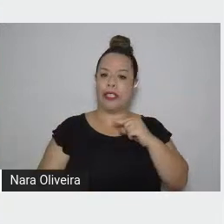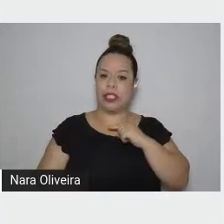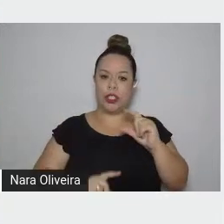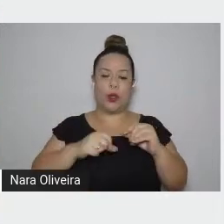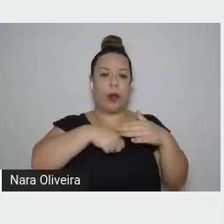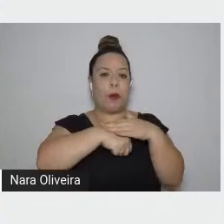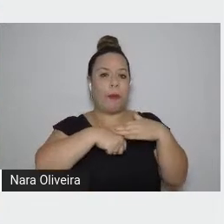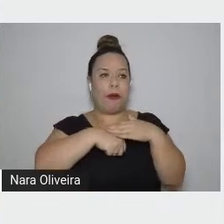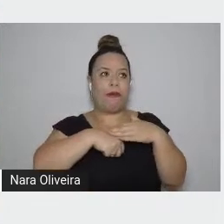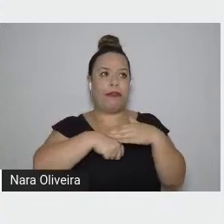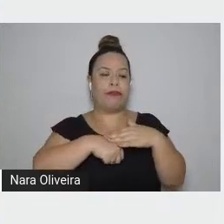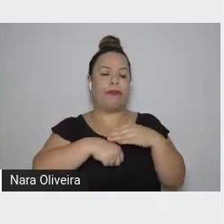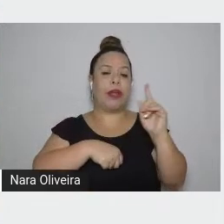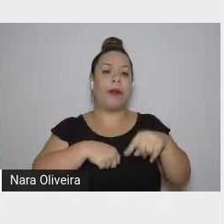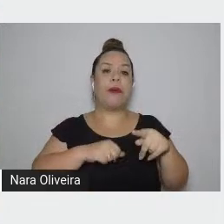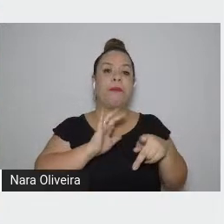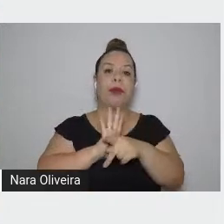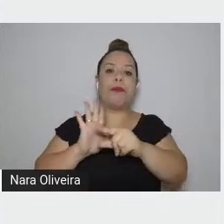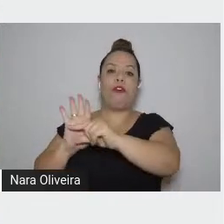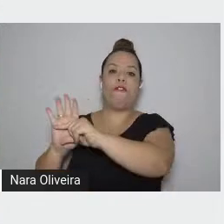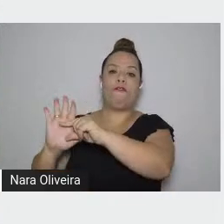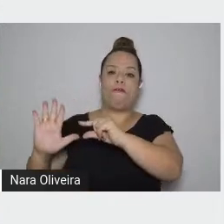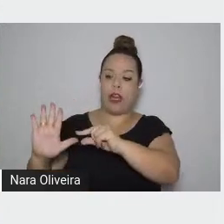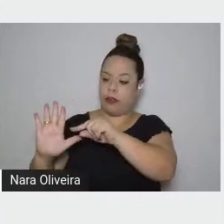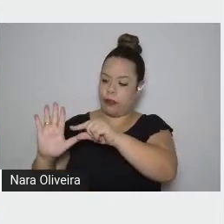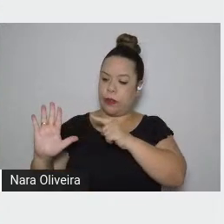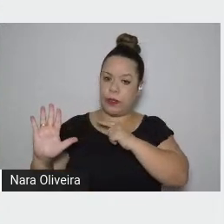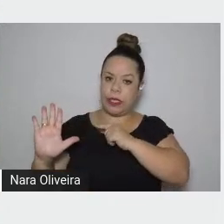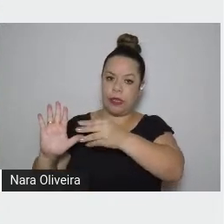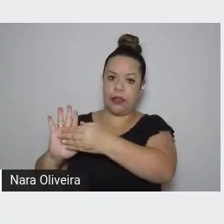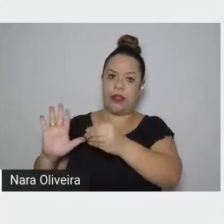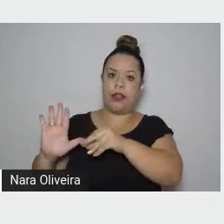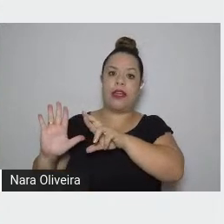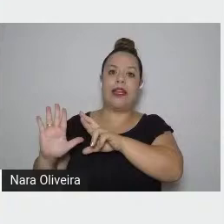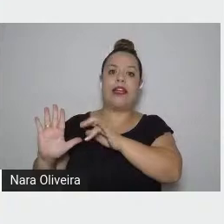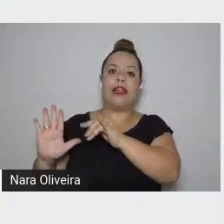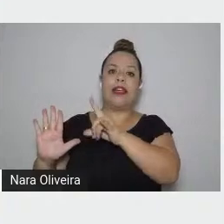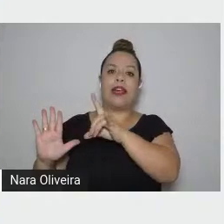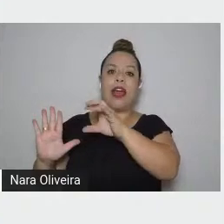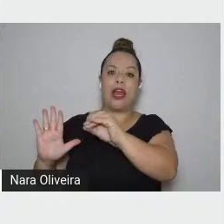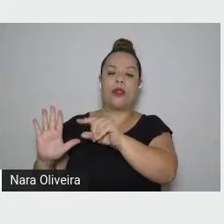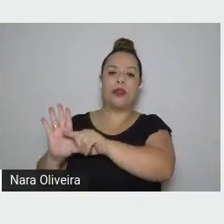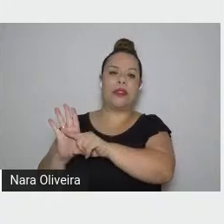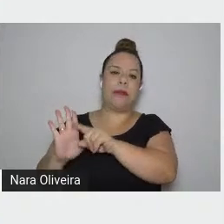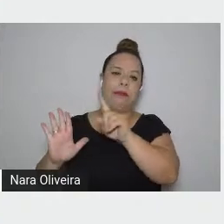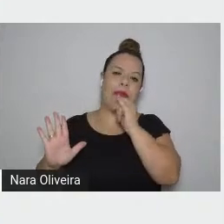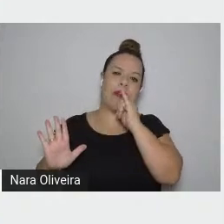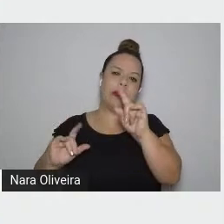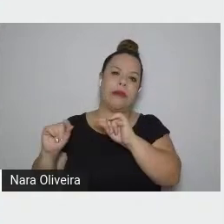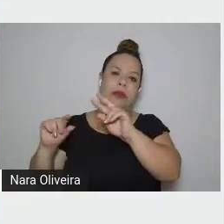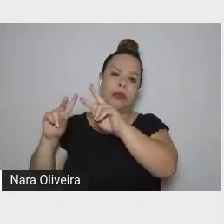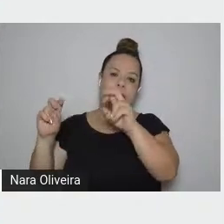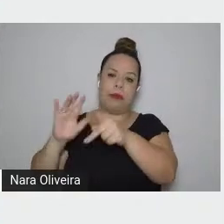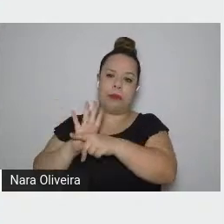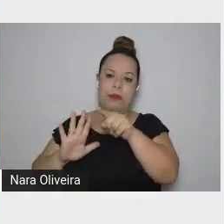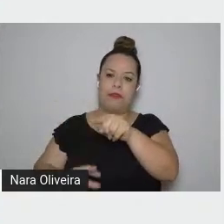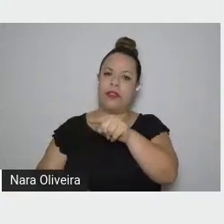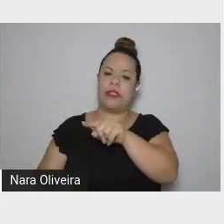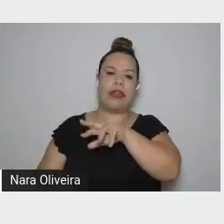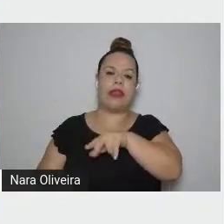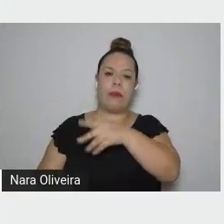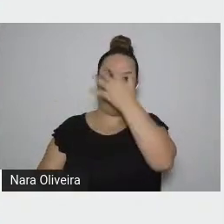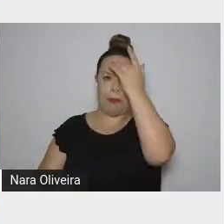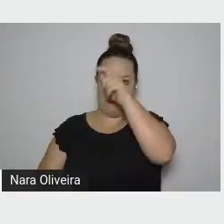de Ricardo Reis, que é um dos heterônimos de Pessoa, o heterônimo neoclássico, o